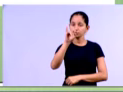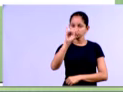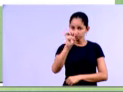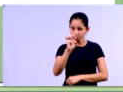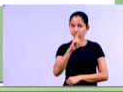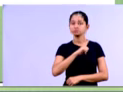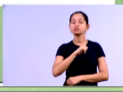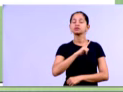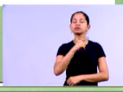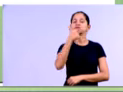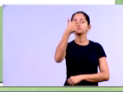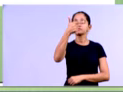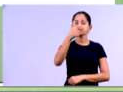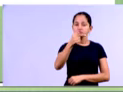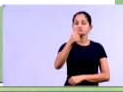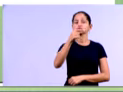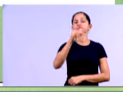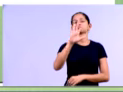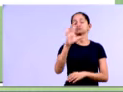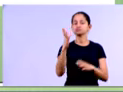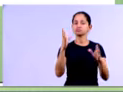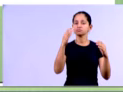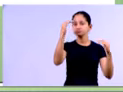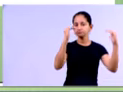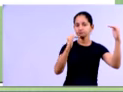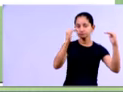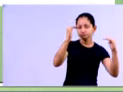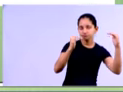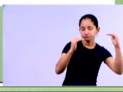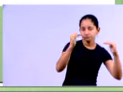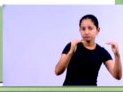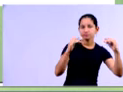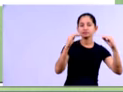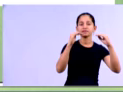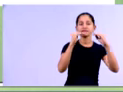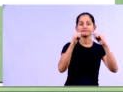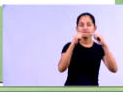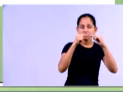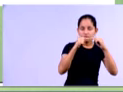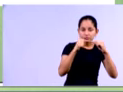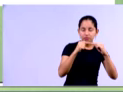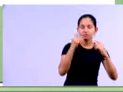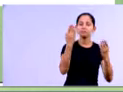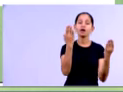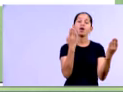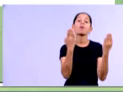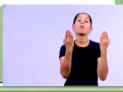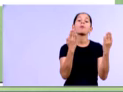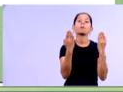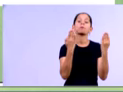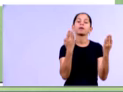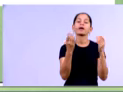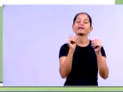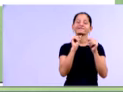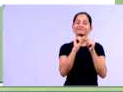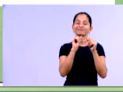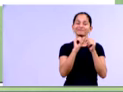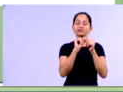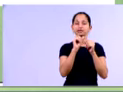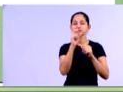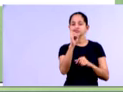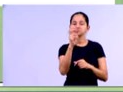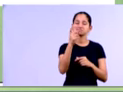,62%, os estoques 34,86%, né, e aqui os investimentos 5